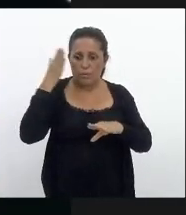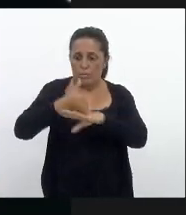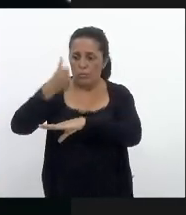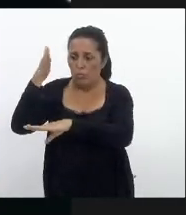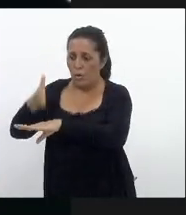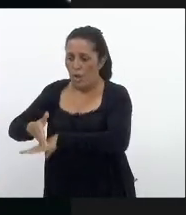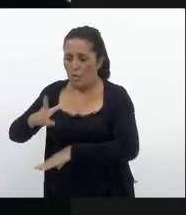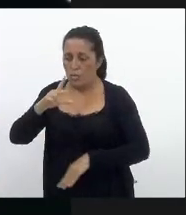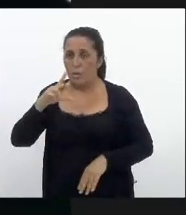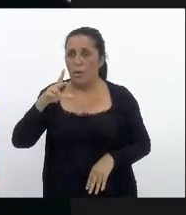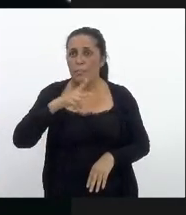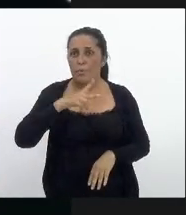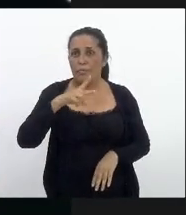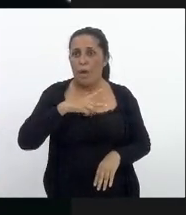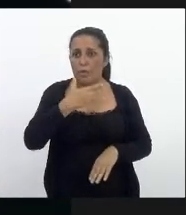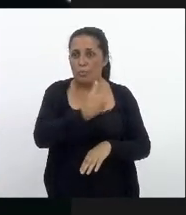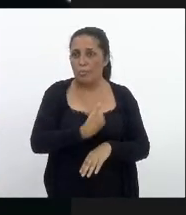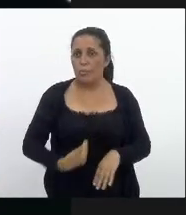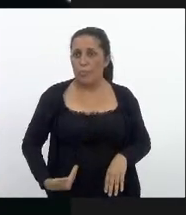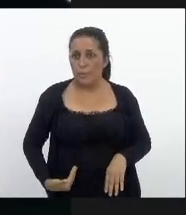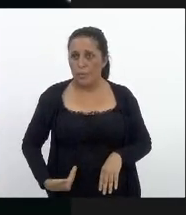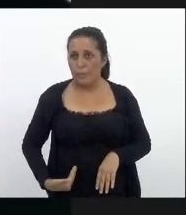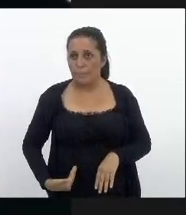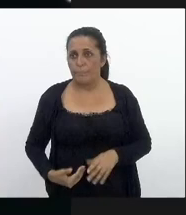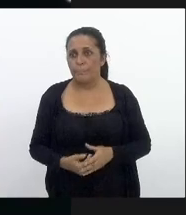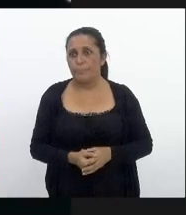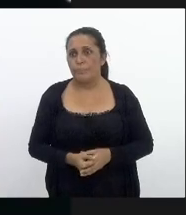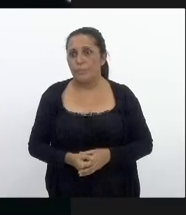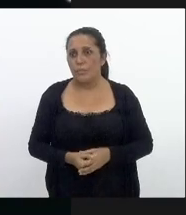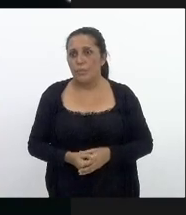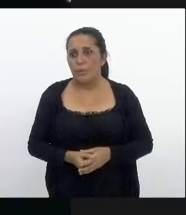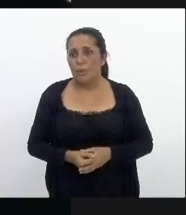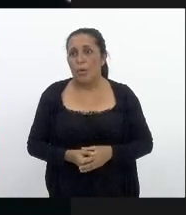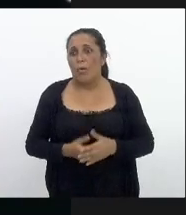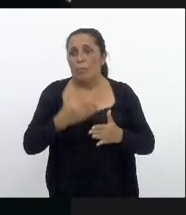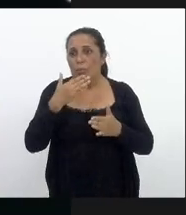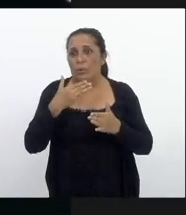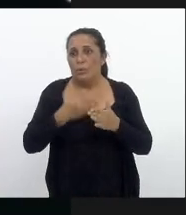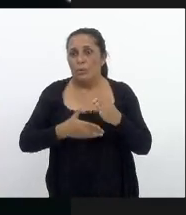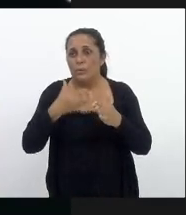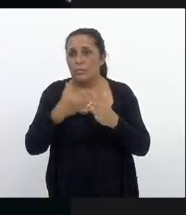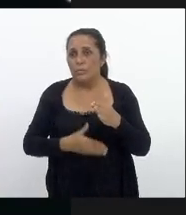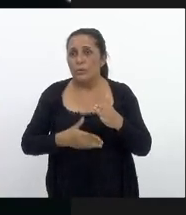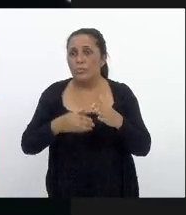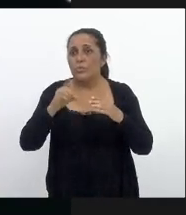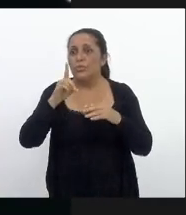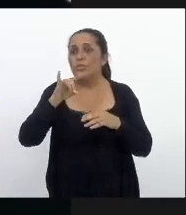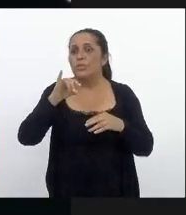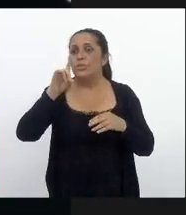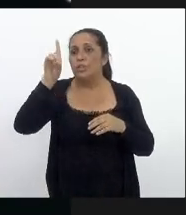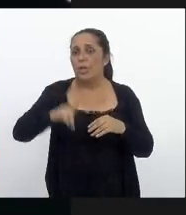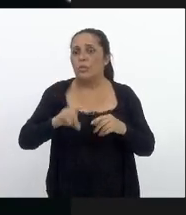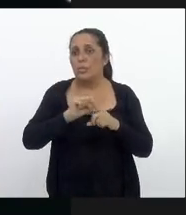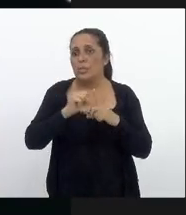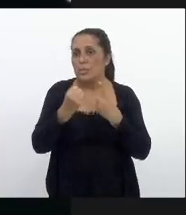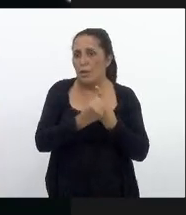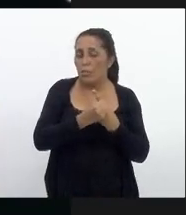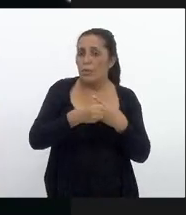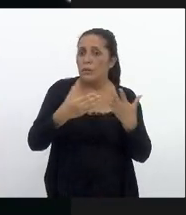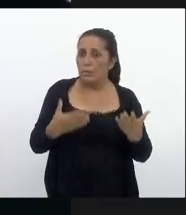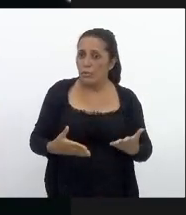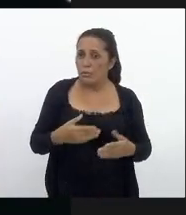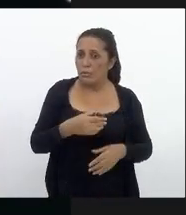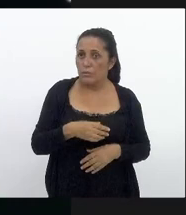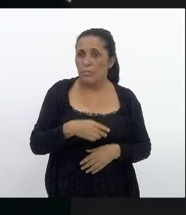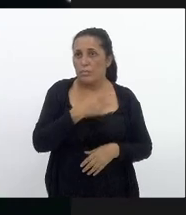públicos ou privados como aí a restrição de direitos sociais então senhora presidente para